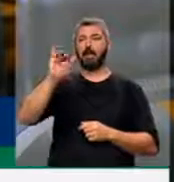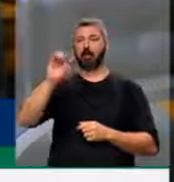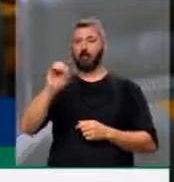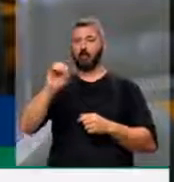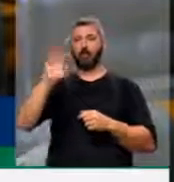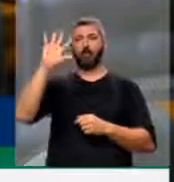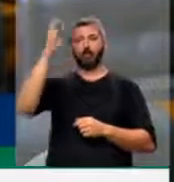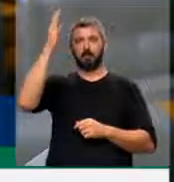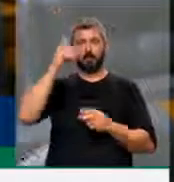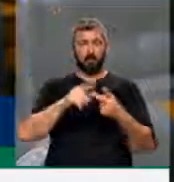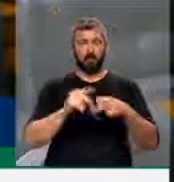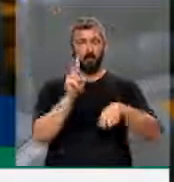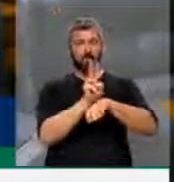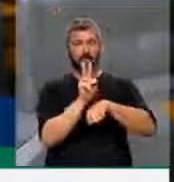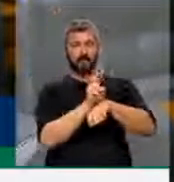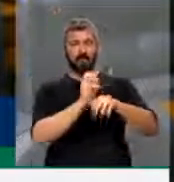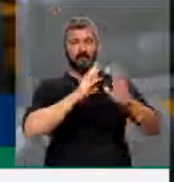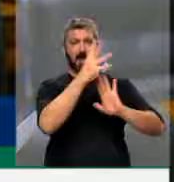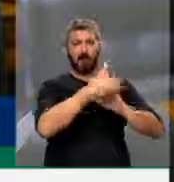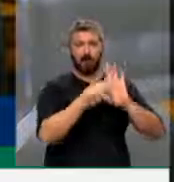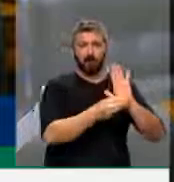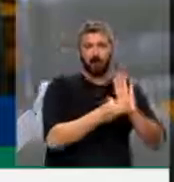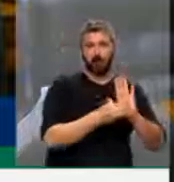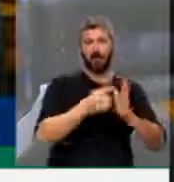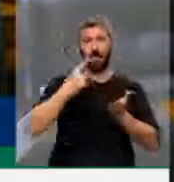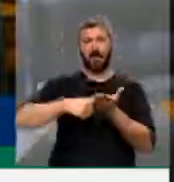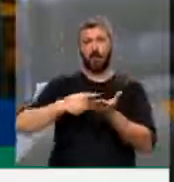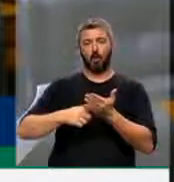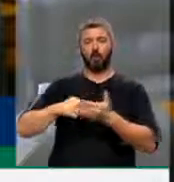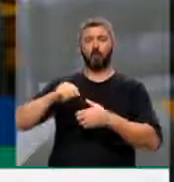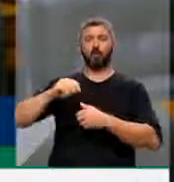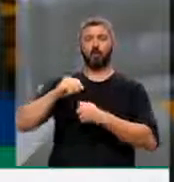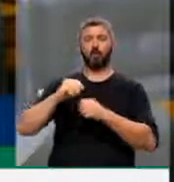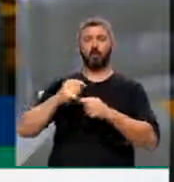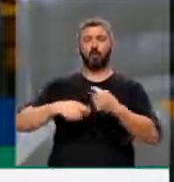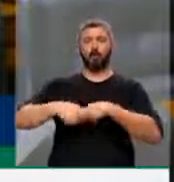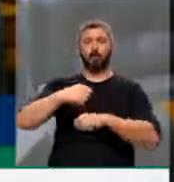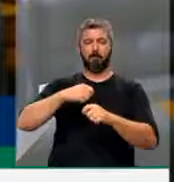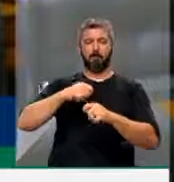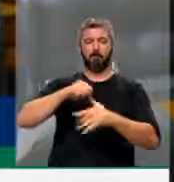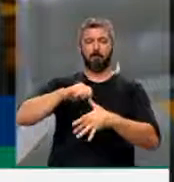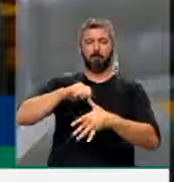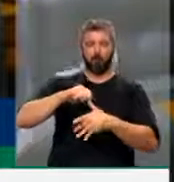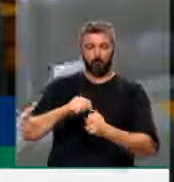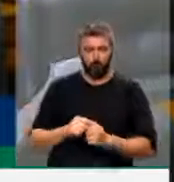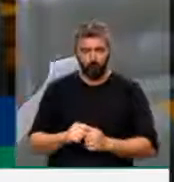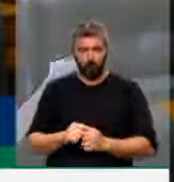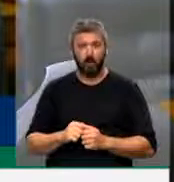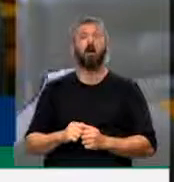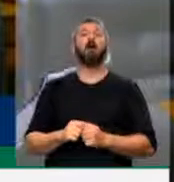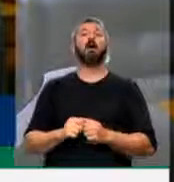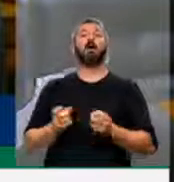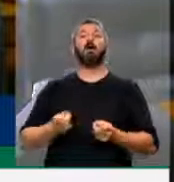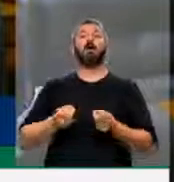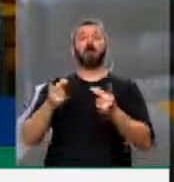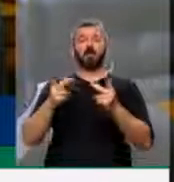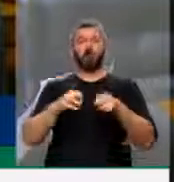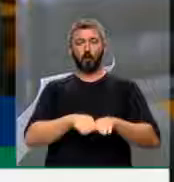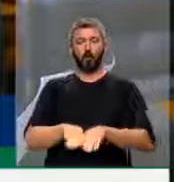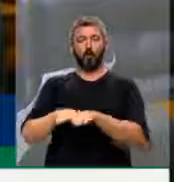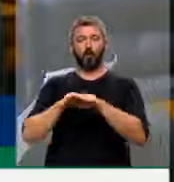preservação da Amazônia, o acordo da União Europeia com Mercosul, o Brasil flexibilizando a tarifa externa comum,